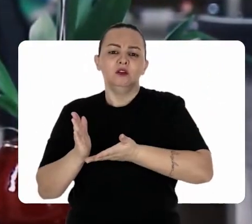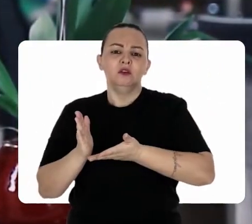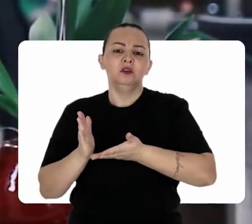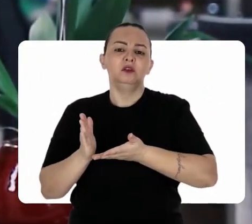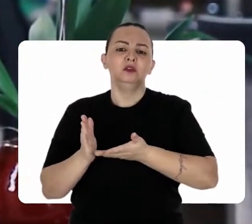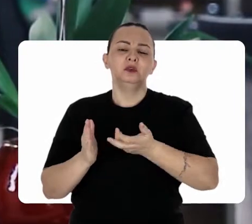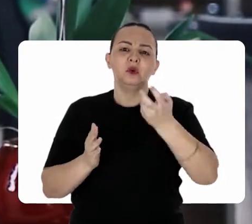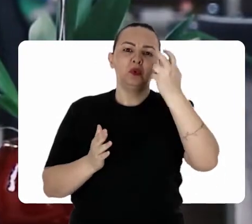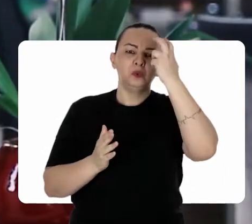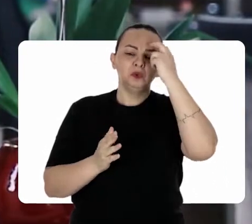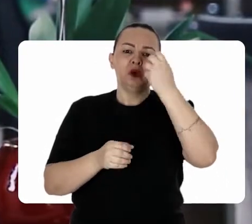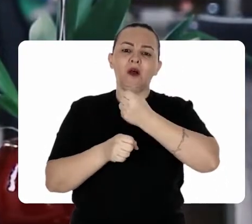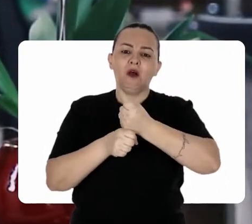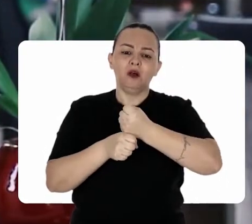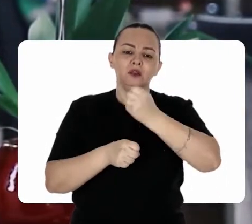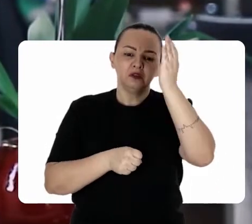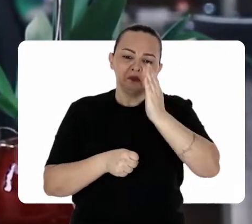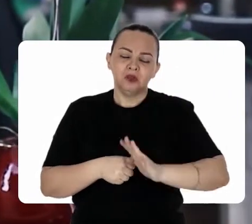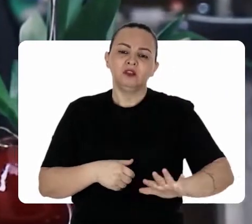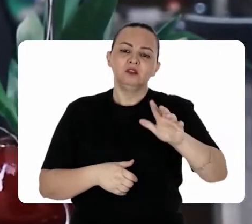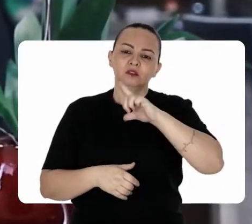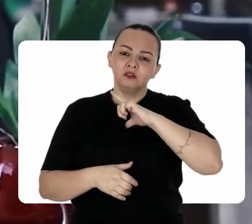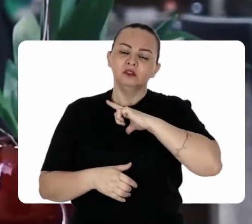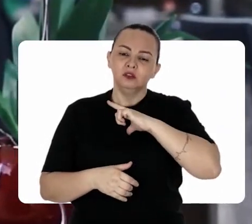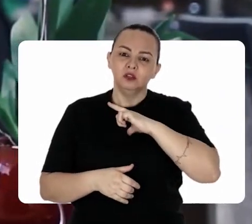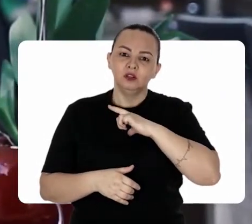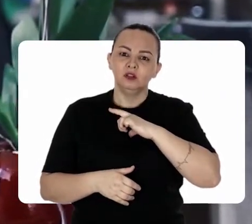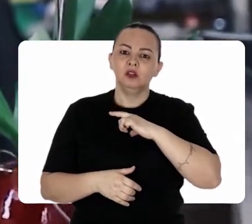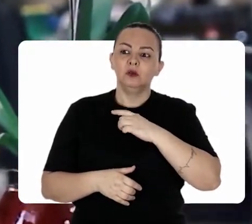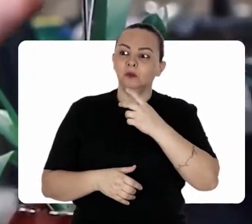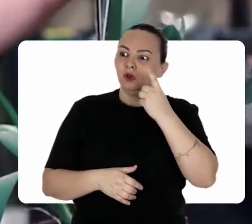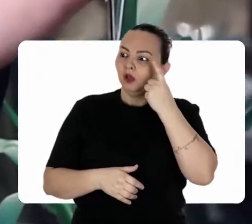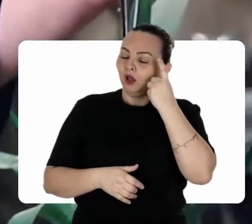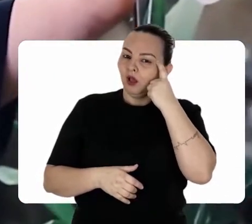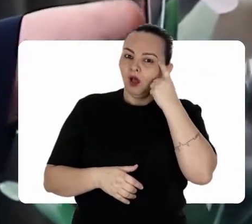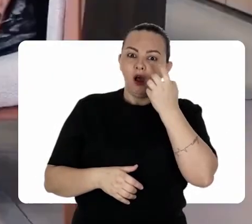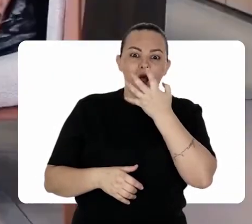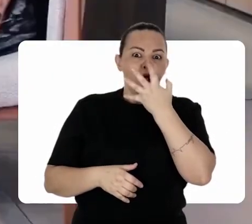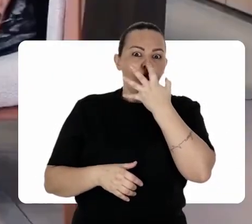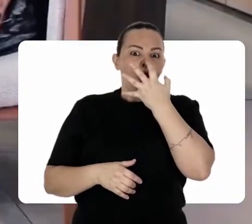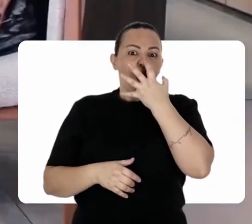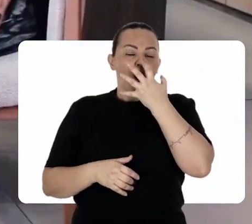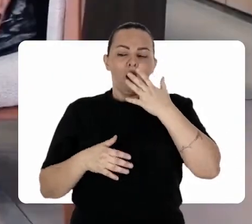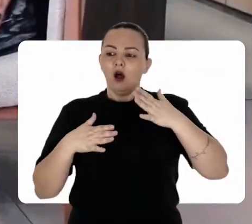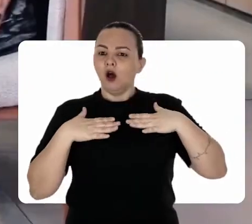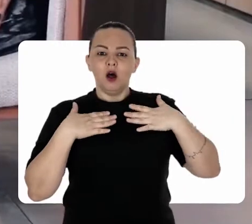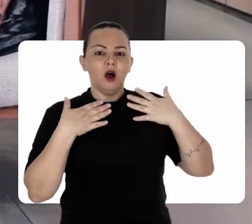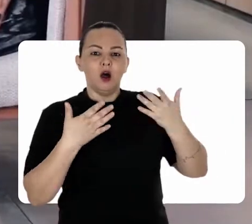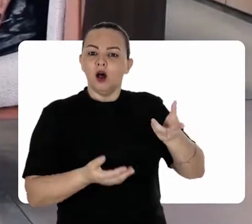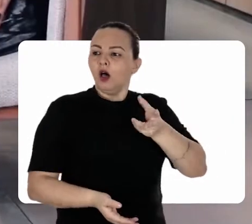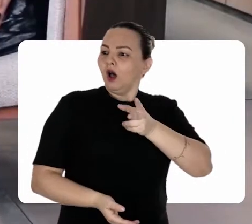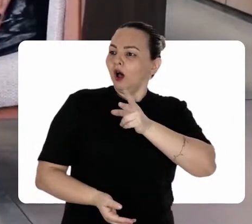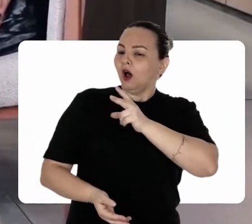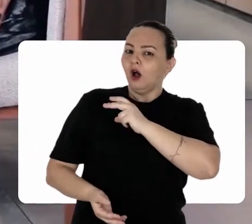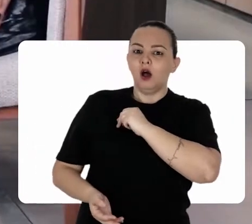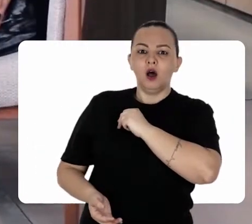cultuados aqui no país anos e anos, vem aquela ideia do... Oh, da surpresa,